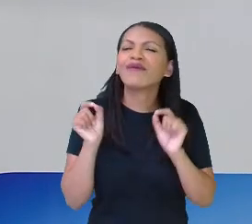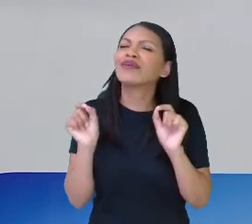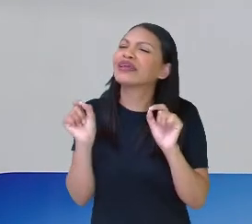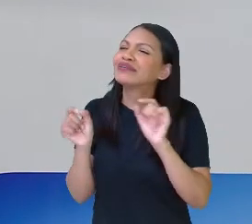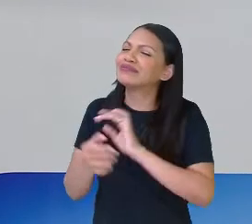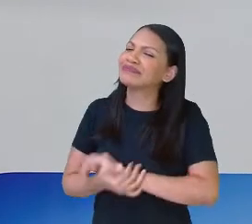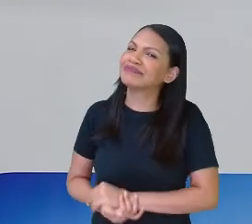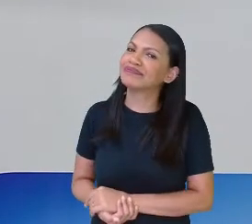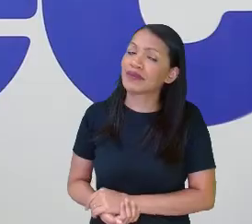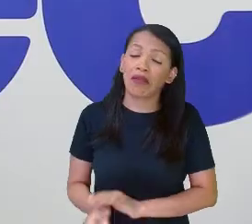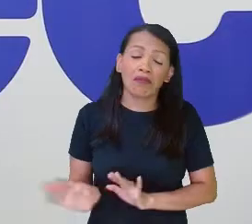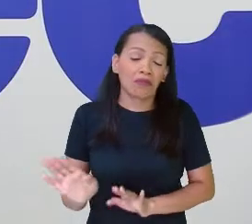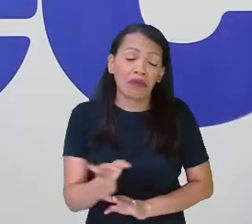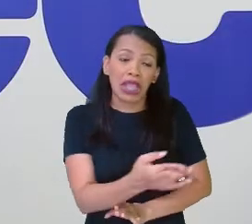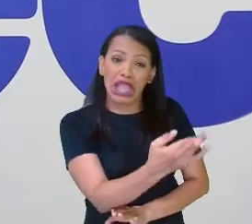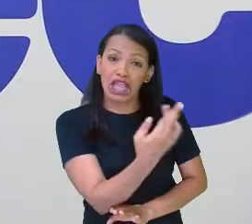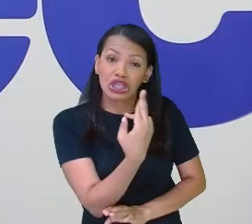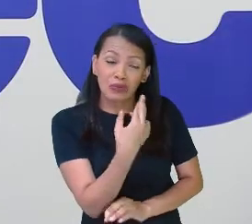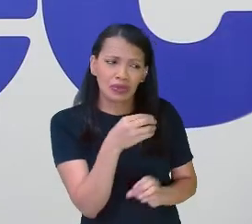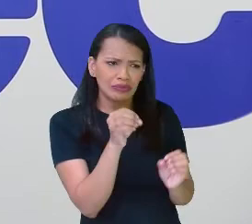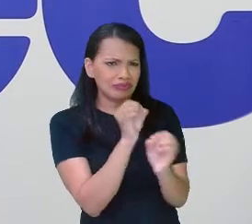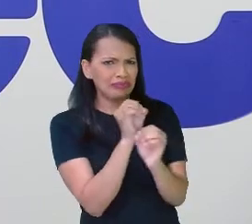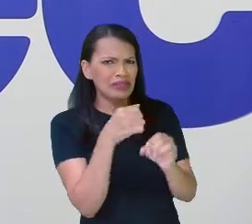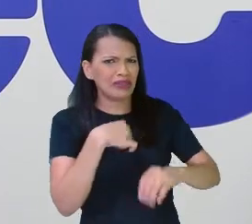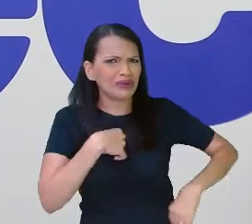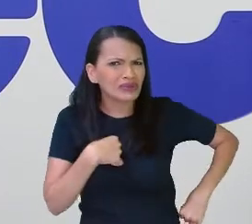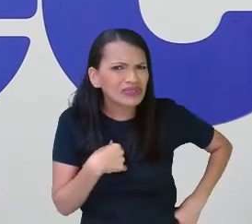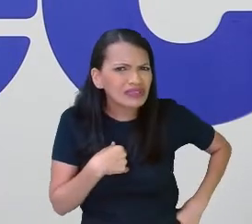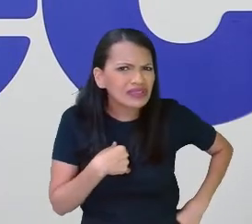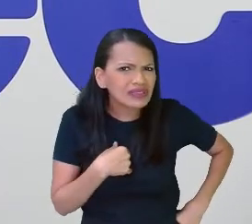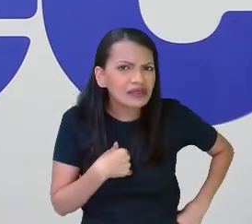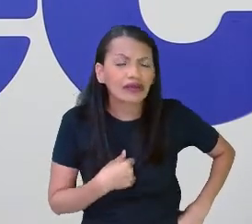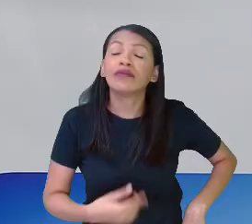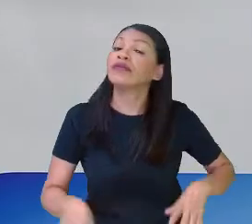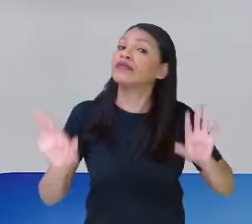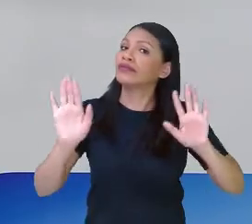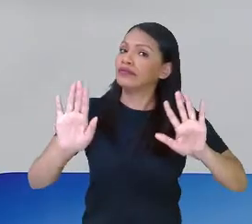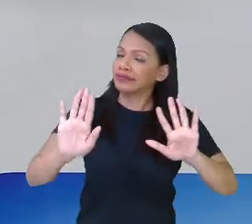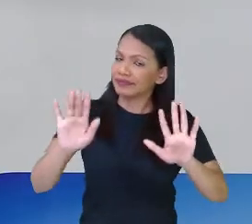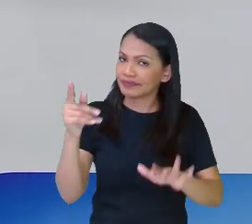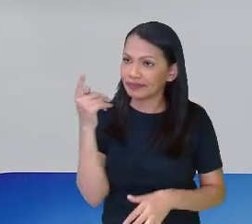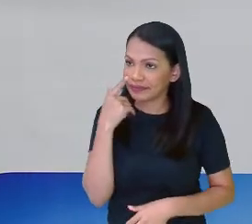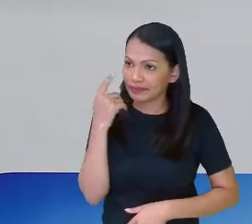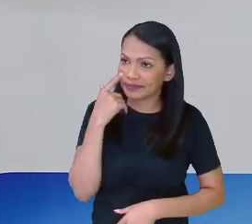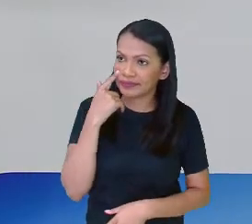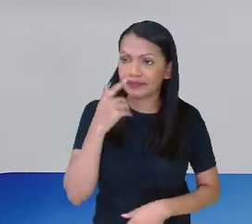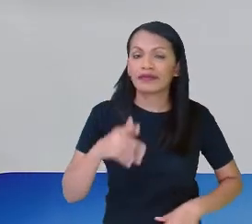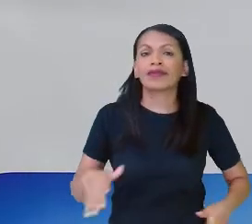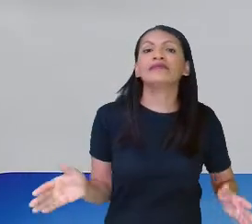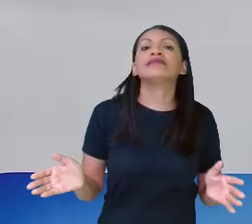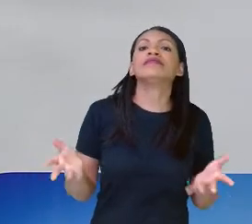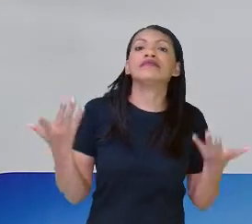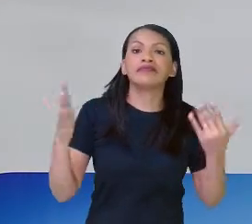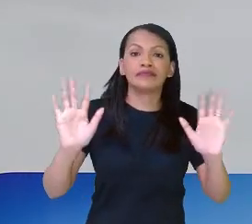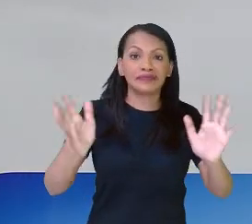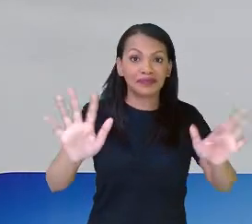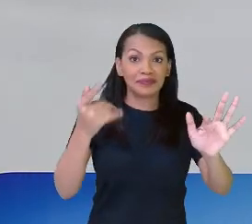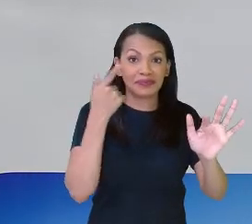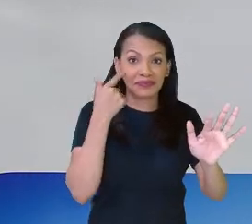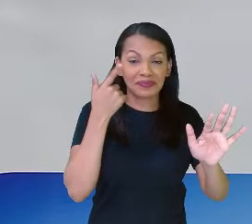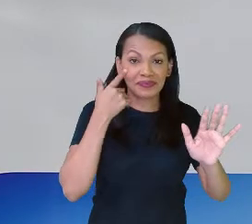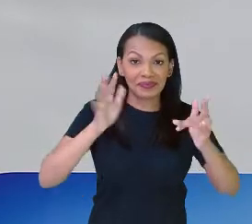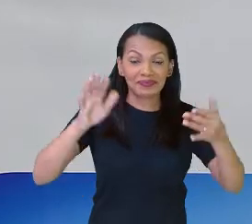Nada até agora, professora Márcia, eu estou estranhando. Peraí, minha gente, não, vou botar aqui, vamos lá, vamos lá,